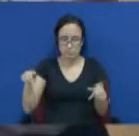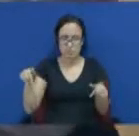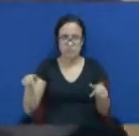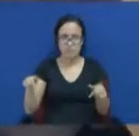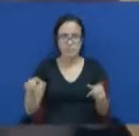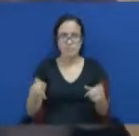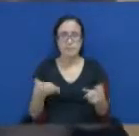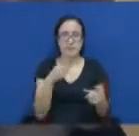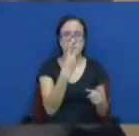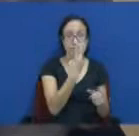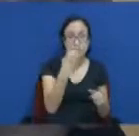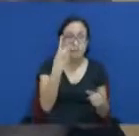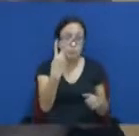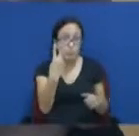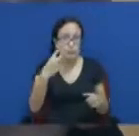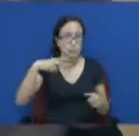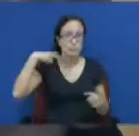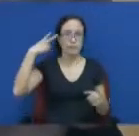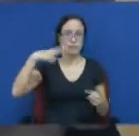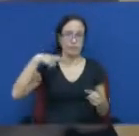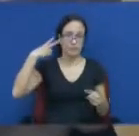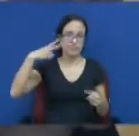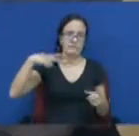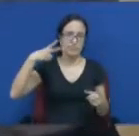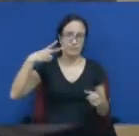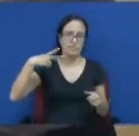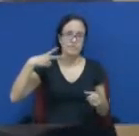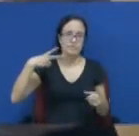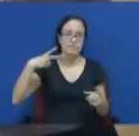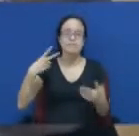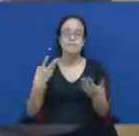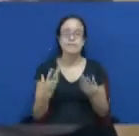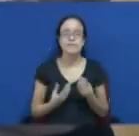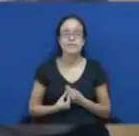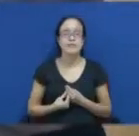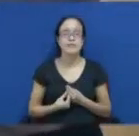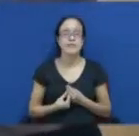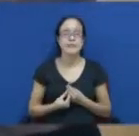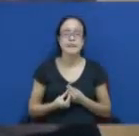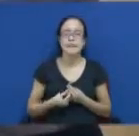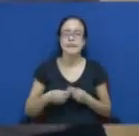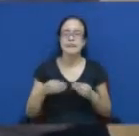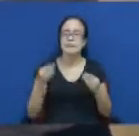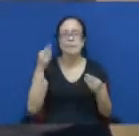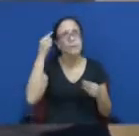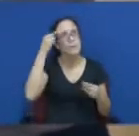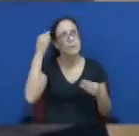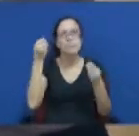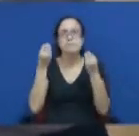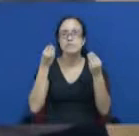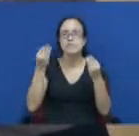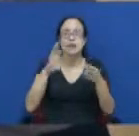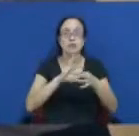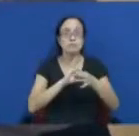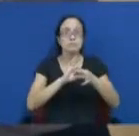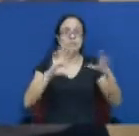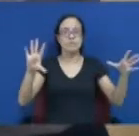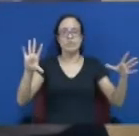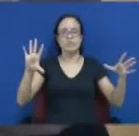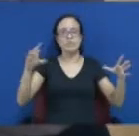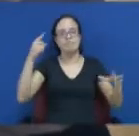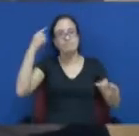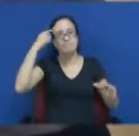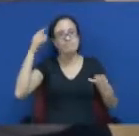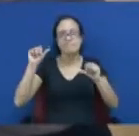21 vereadores. E no modelo democrático, nós temos liberdade para pensar diferente. Então,